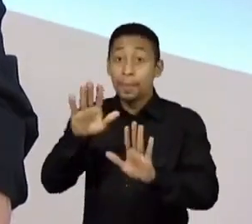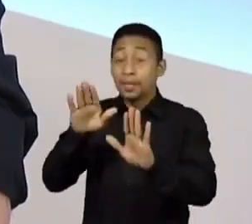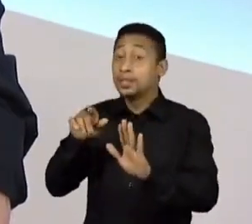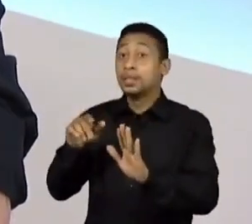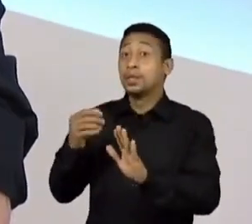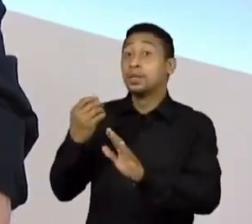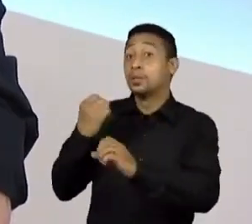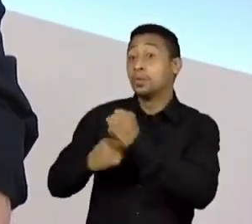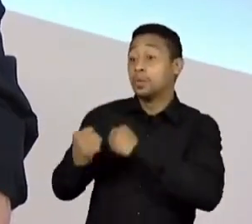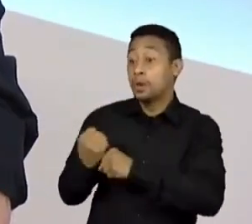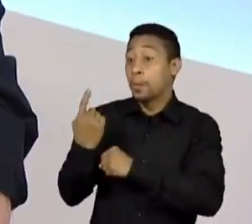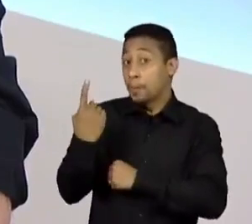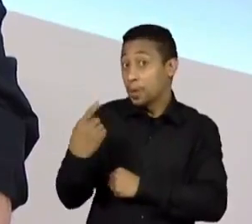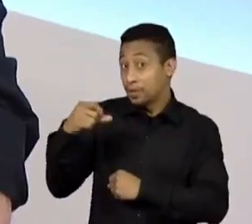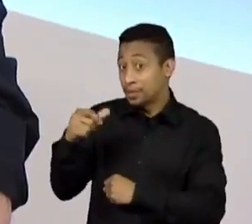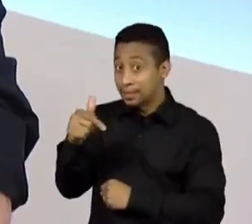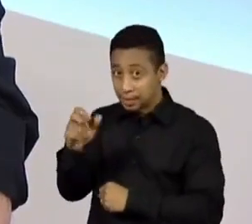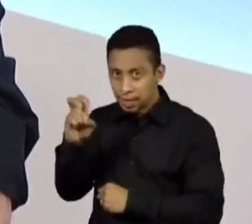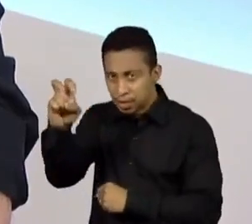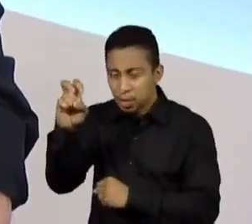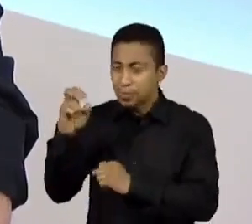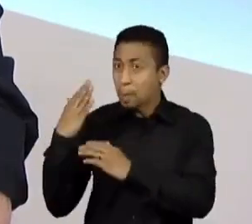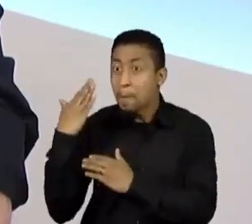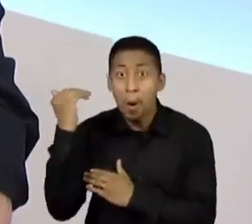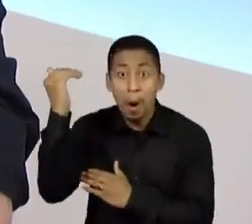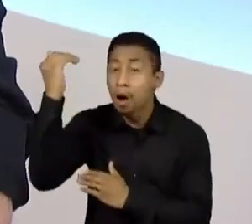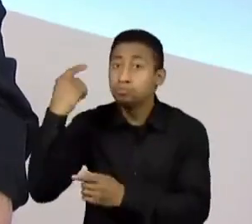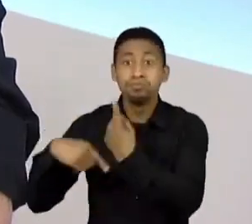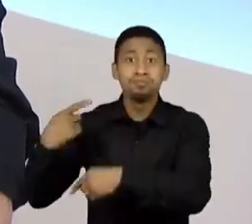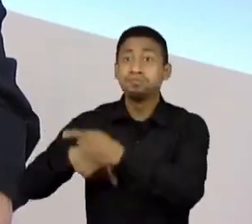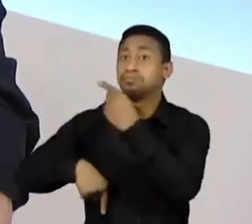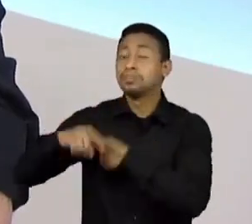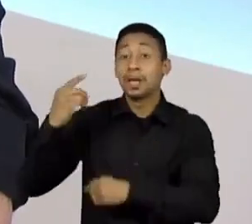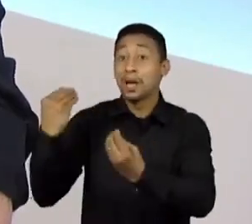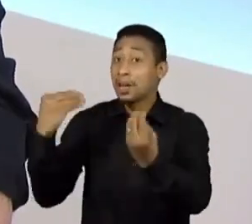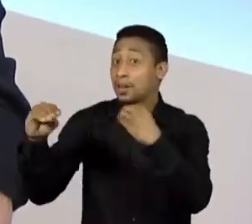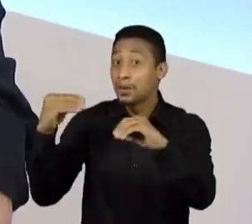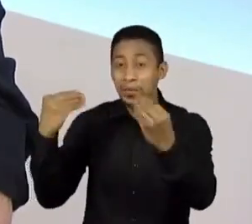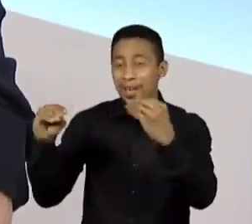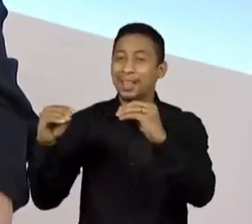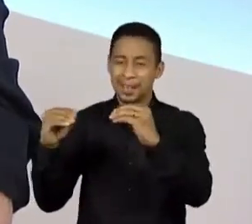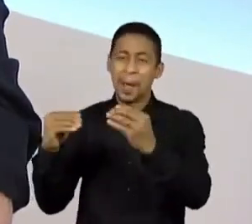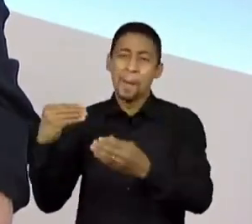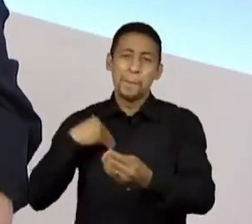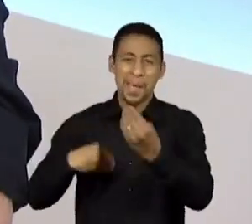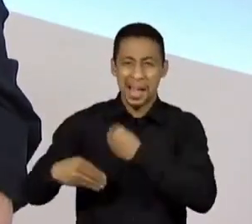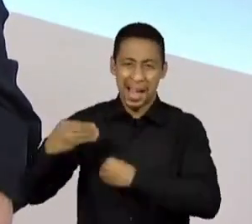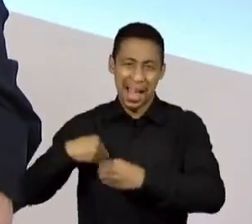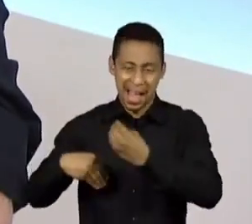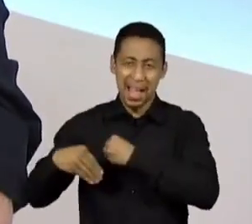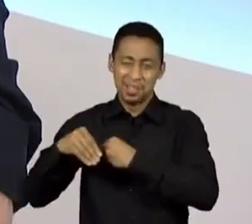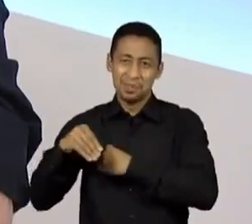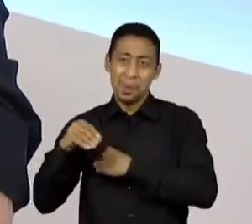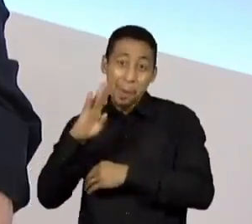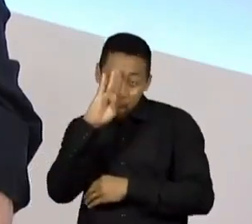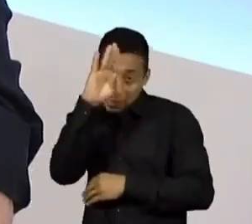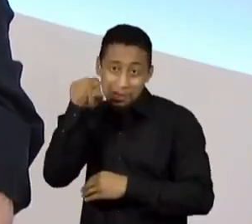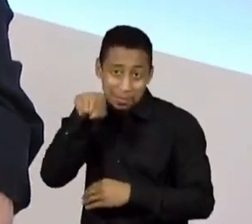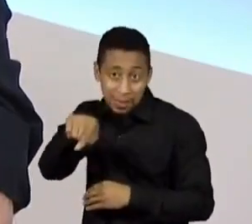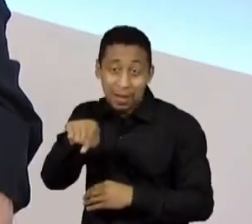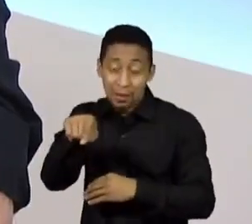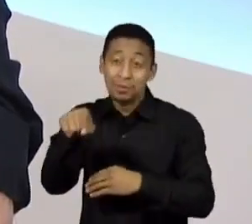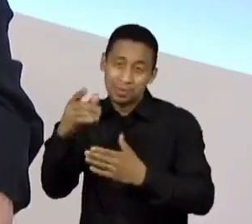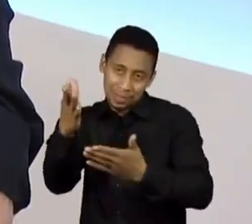com essa música, que foi tema da novela Pecado Capital, o álbum Maravilha de Cenário vendeu 500 mil cópias, e eu lembro de uma declaração sua,